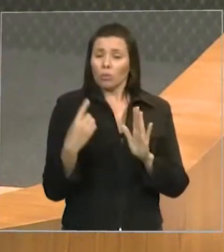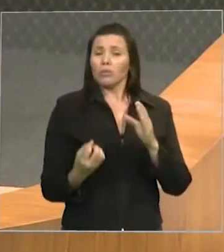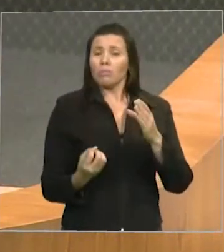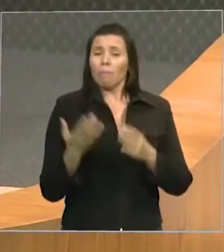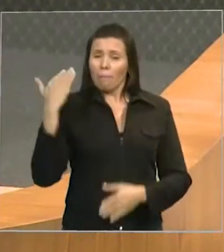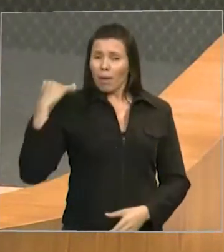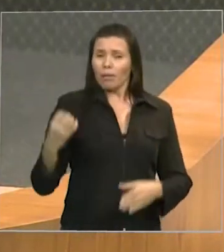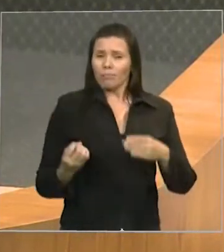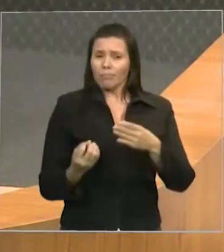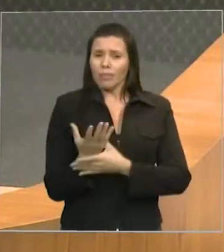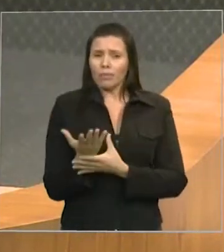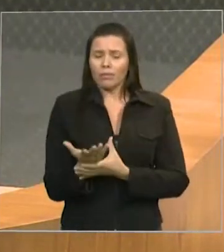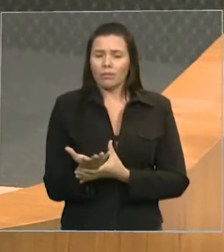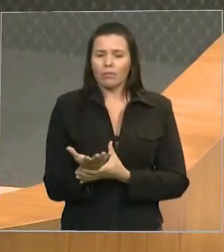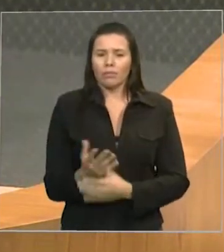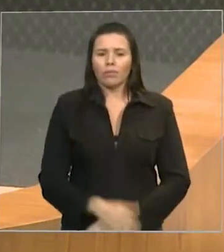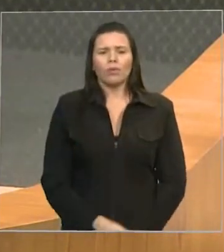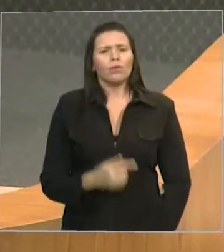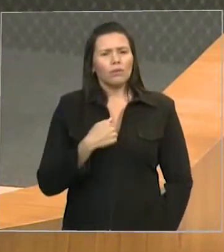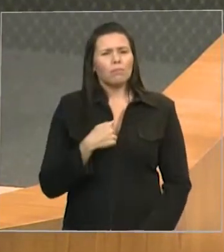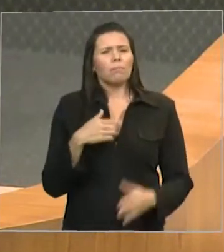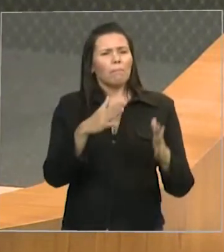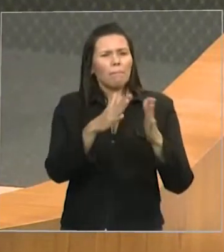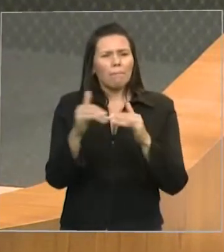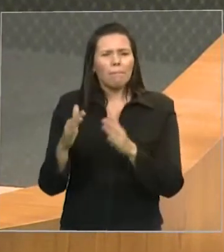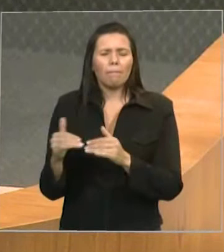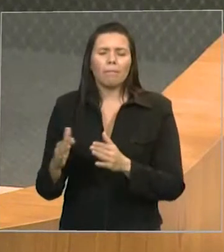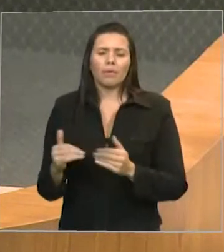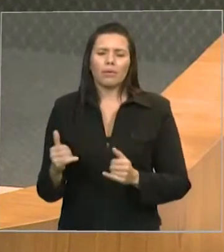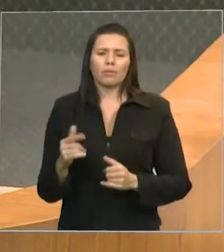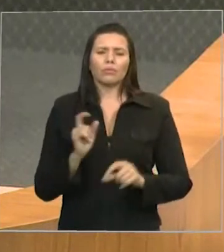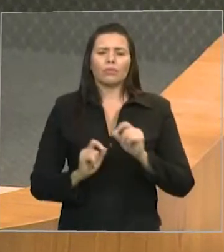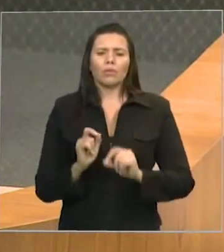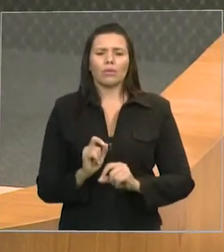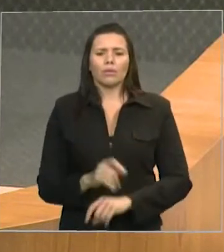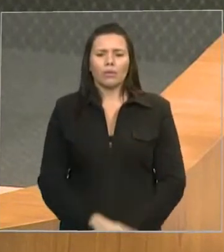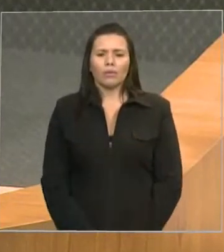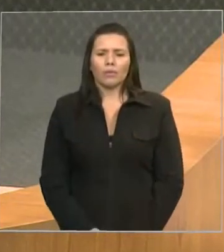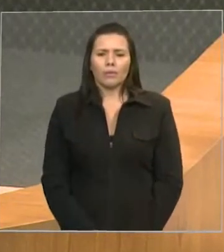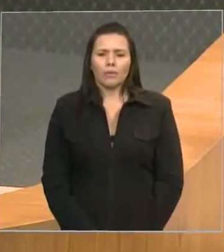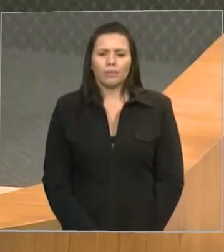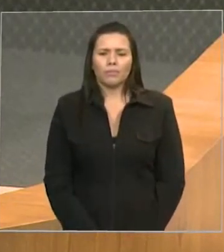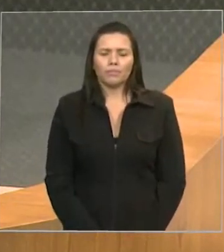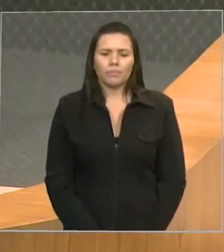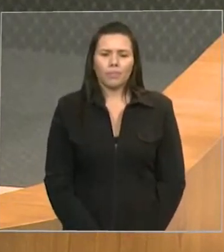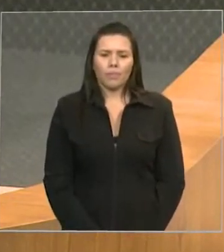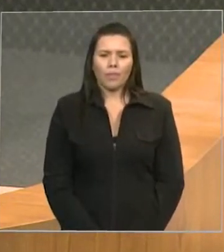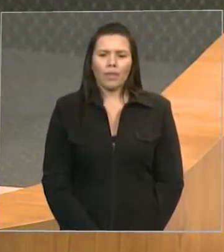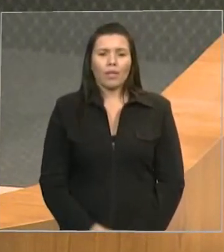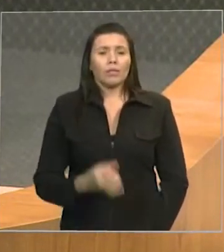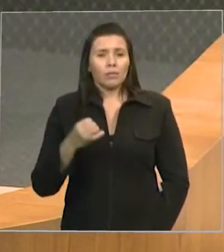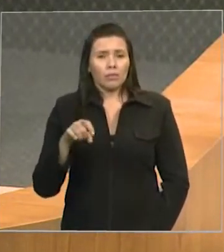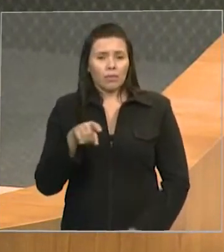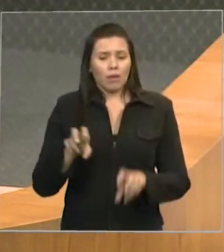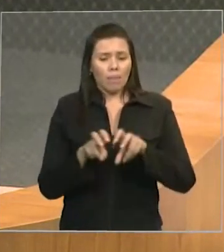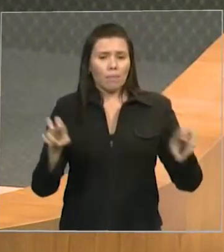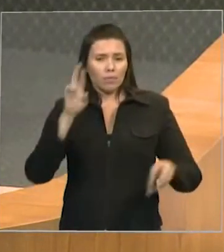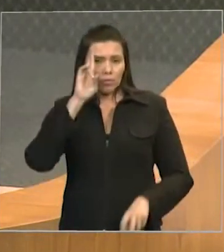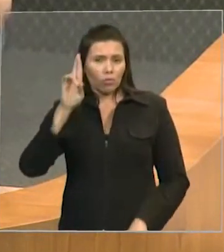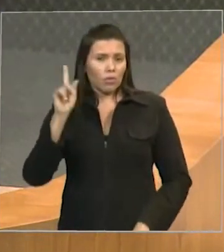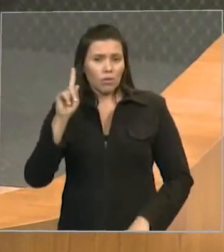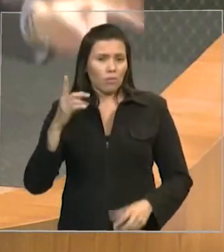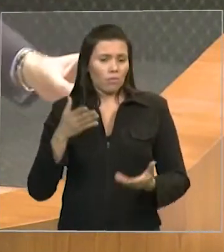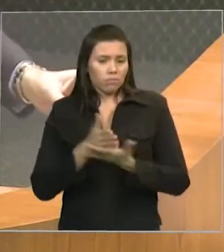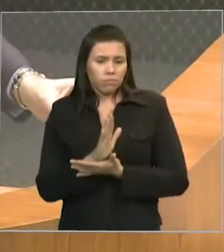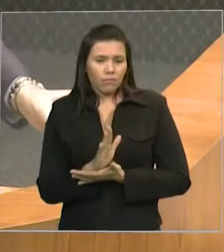meu requerimento, já peço diretamente recorrer ao plenário, para que o